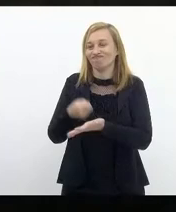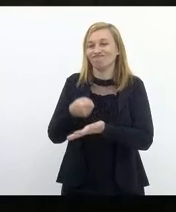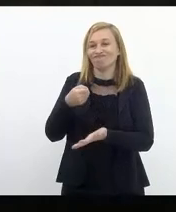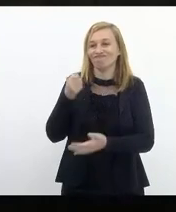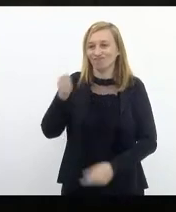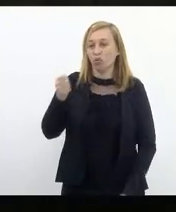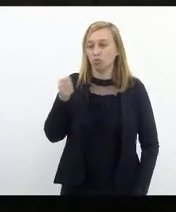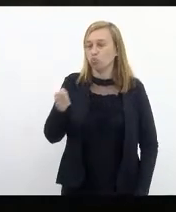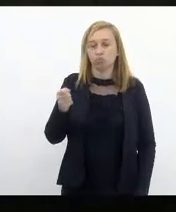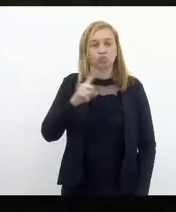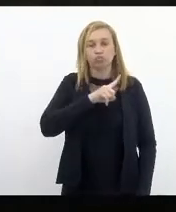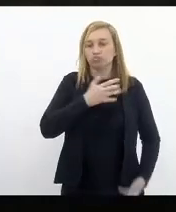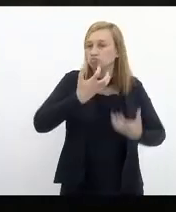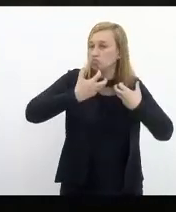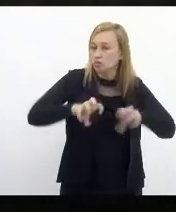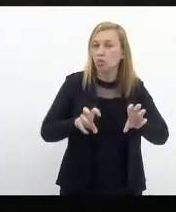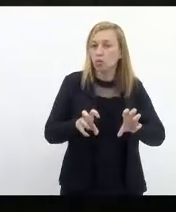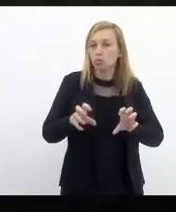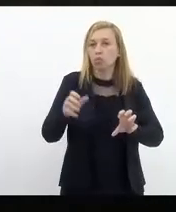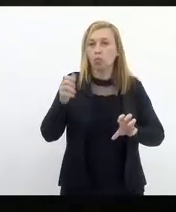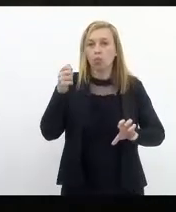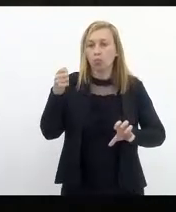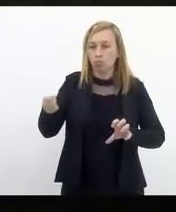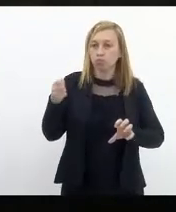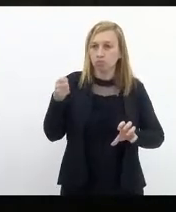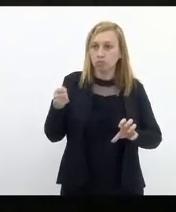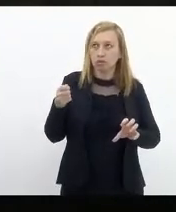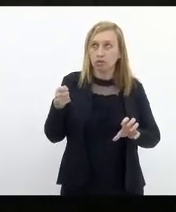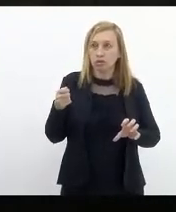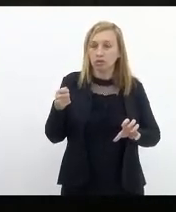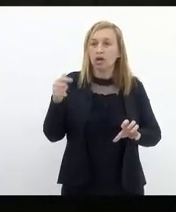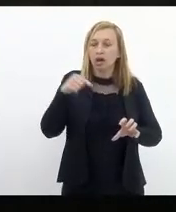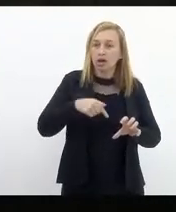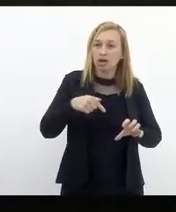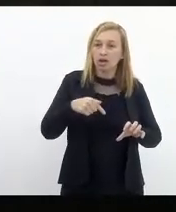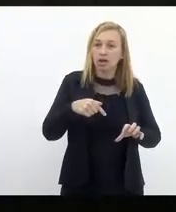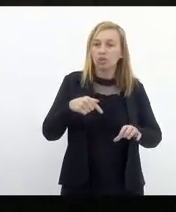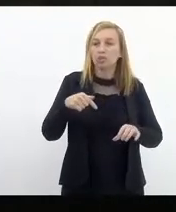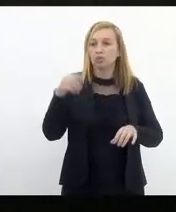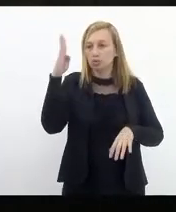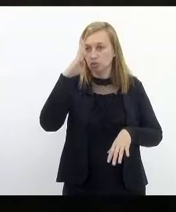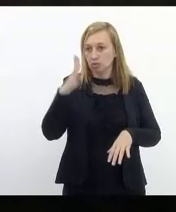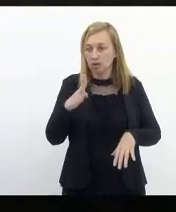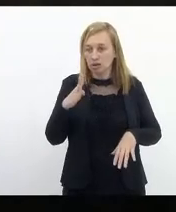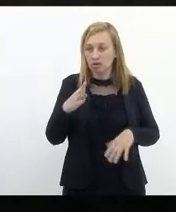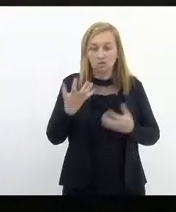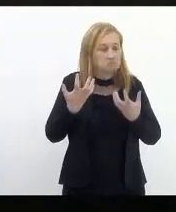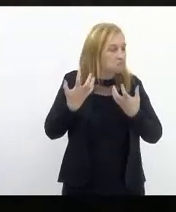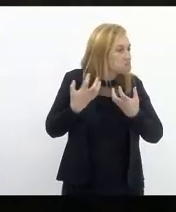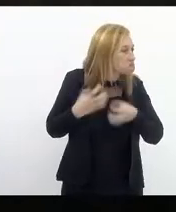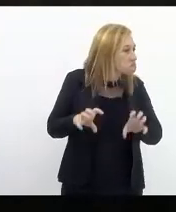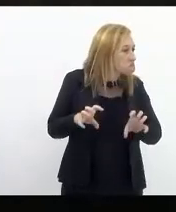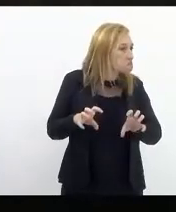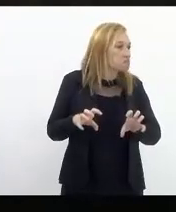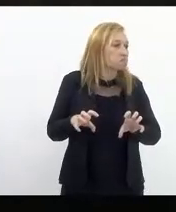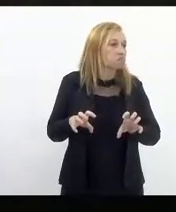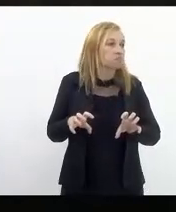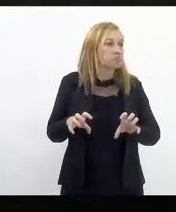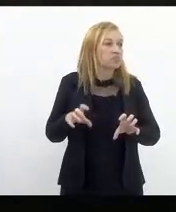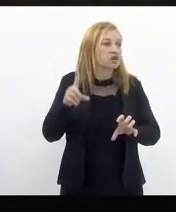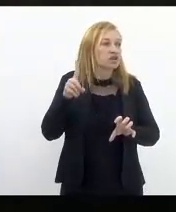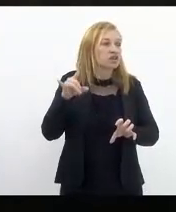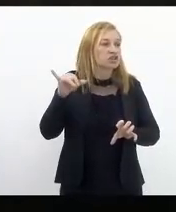não queremos o autoritarismo aqui no Brasil nós não queremos a